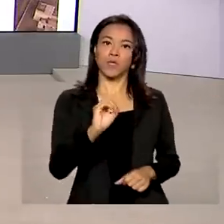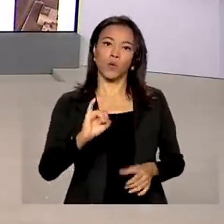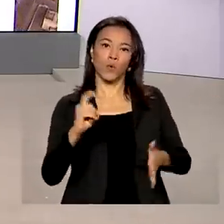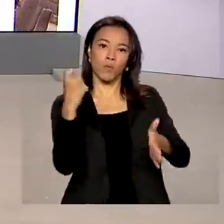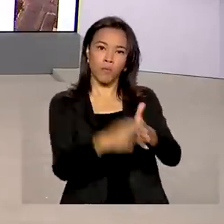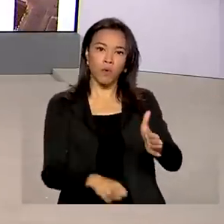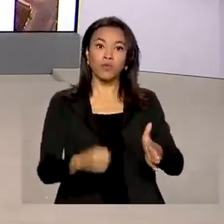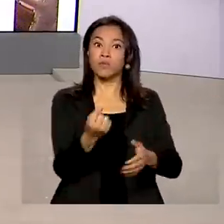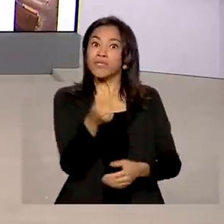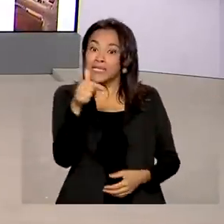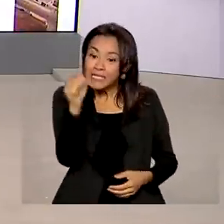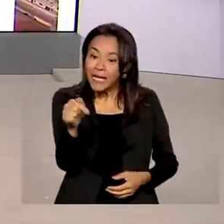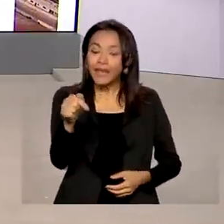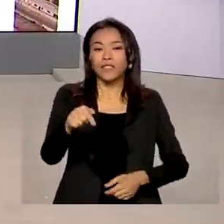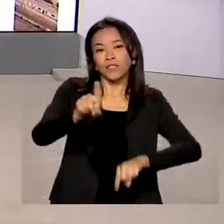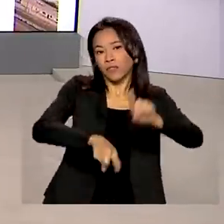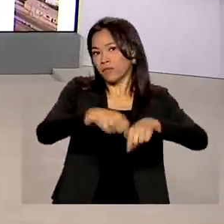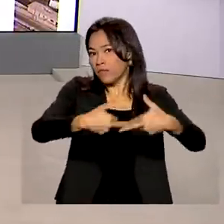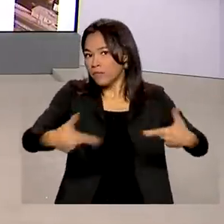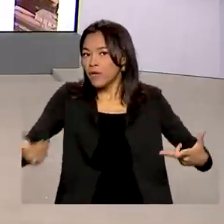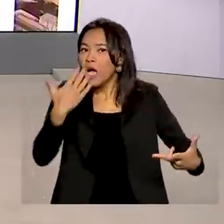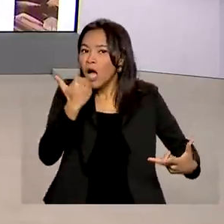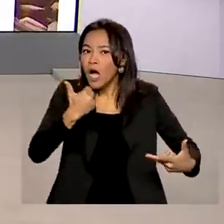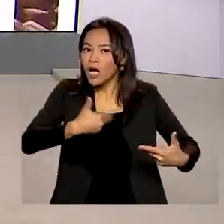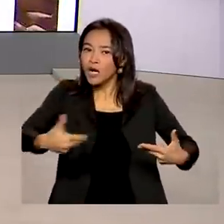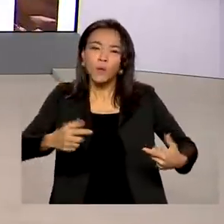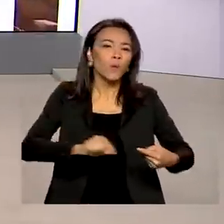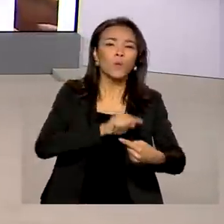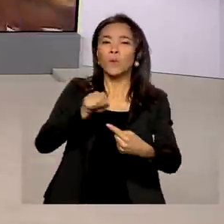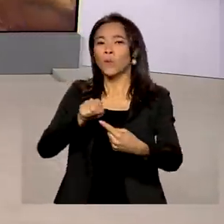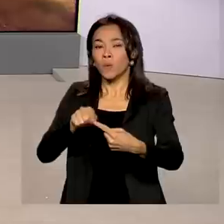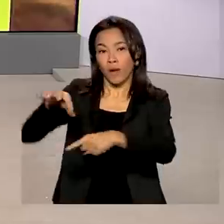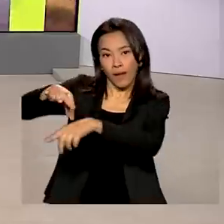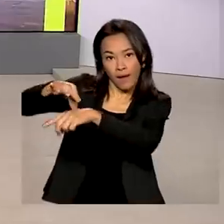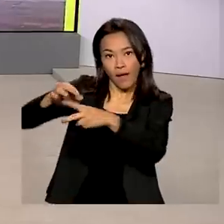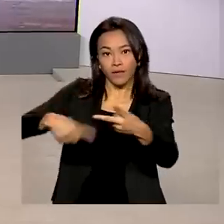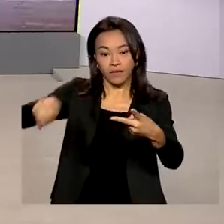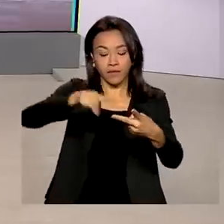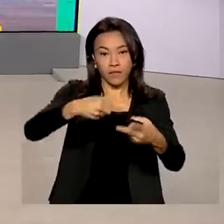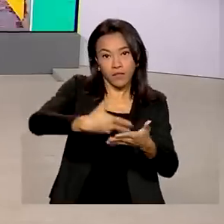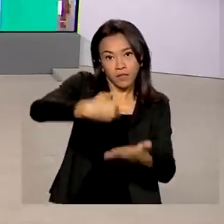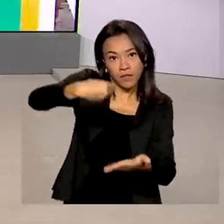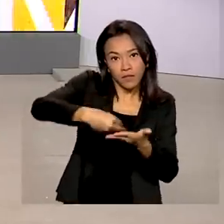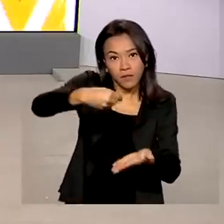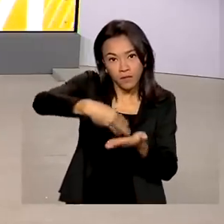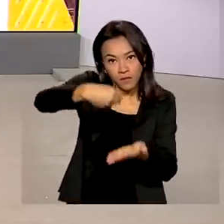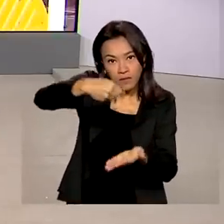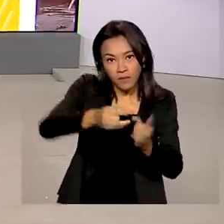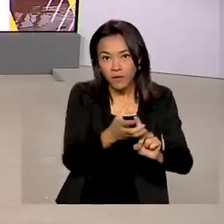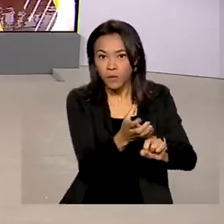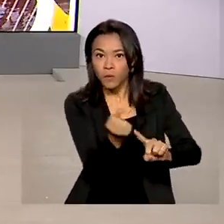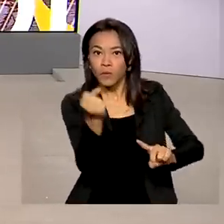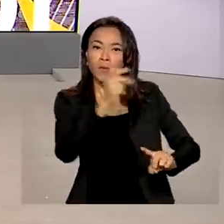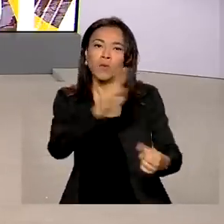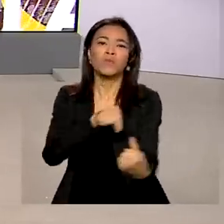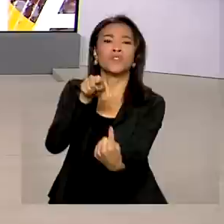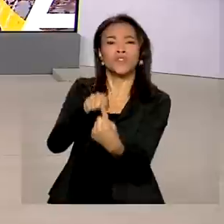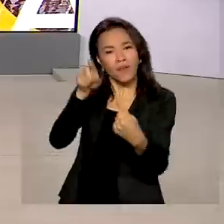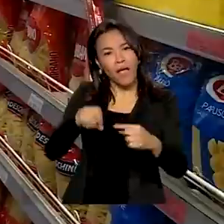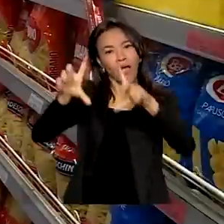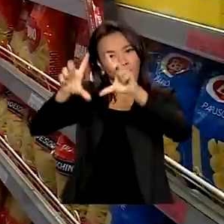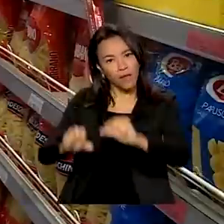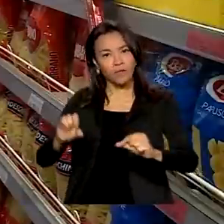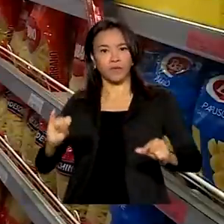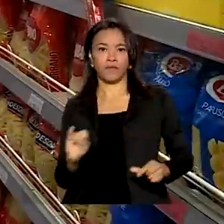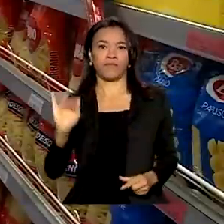sobre sete categorias de produtos alimentícios, entre elas carnes e trigo. A meta é ajudar no combate à inflação.